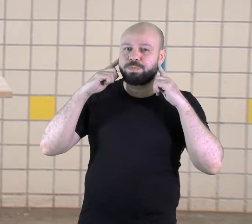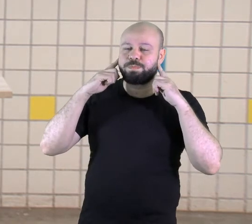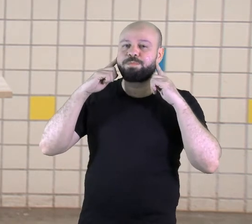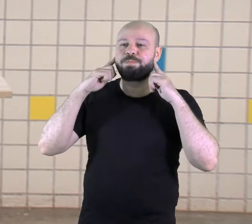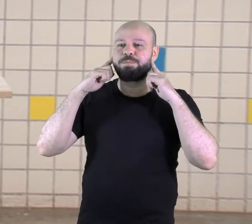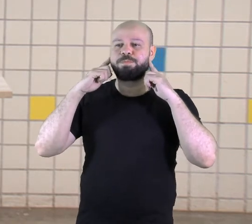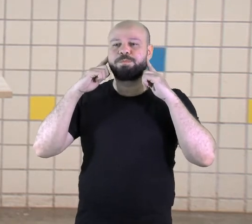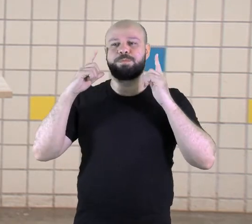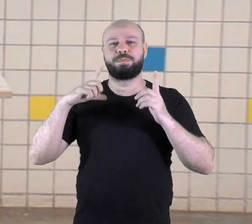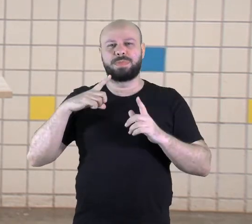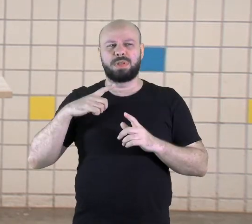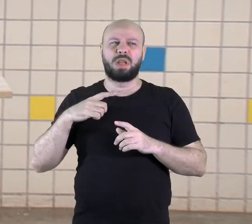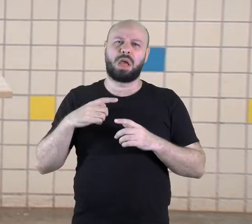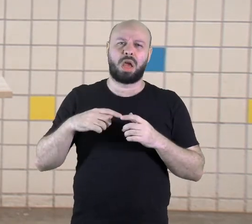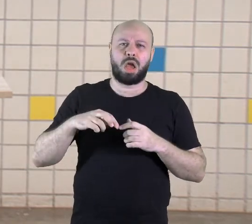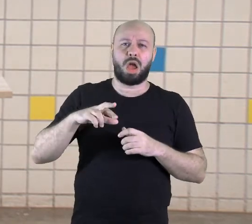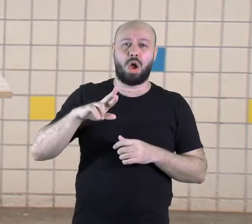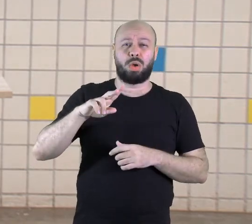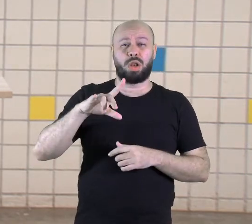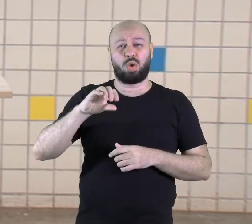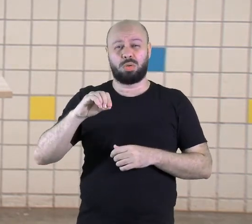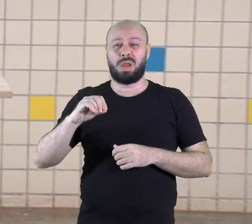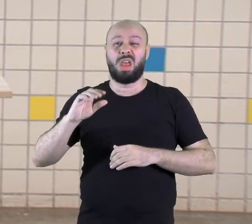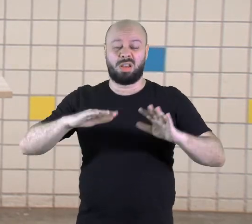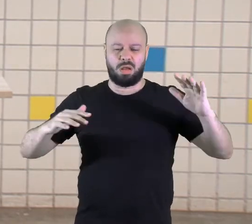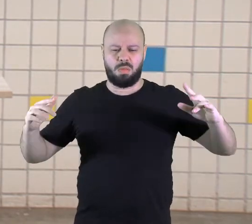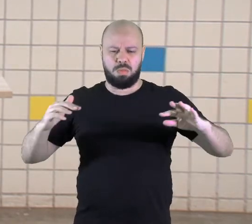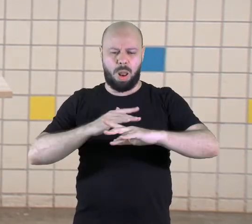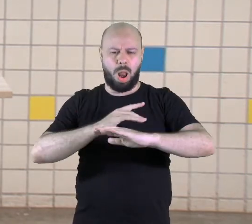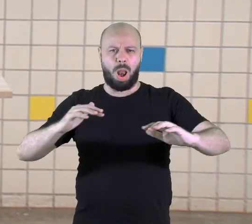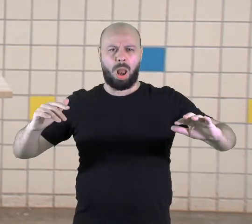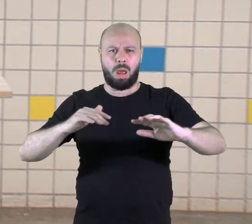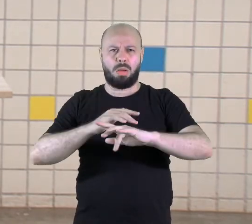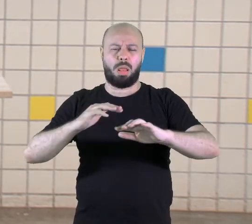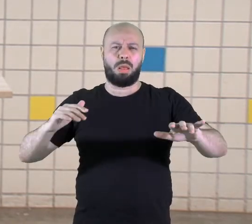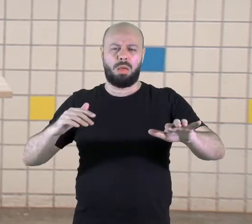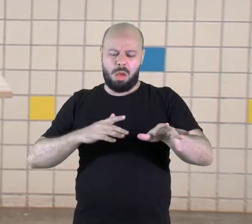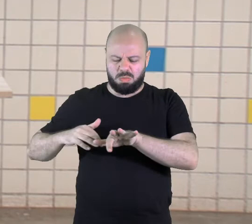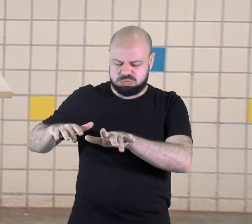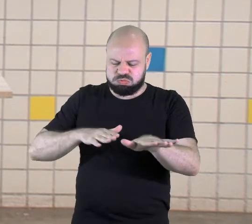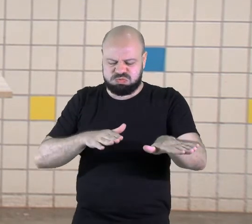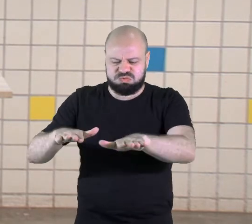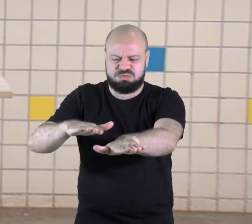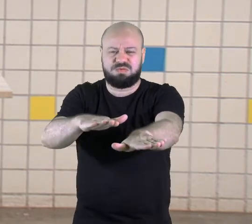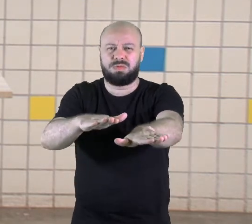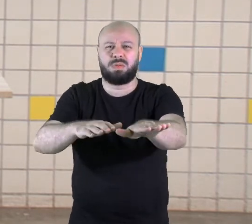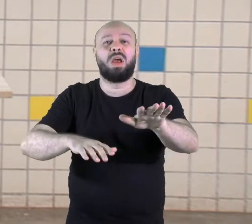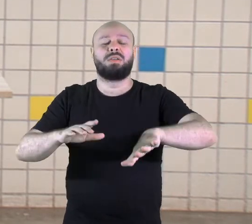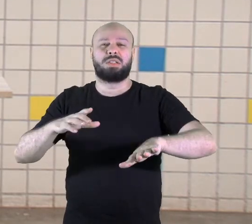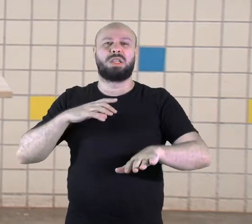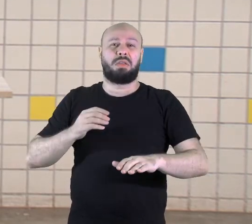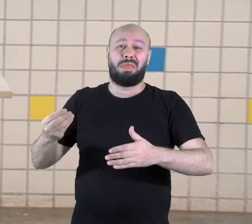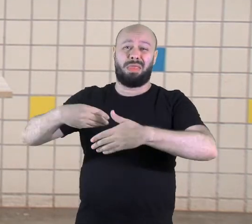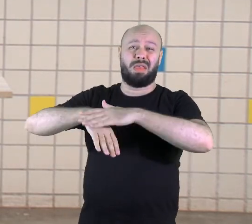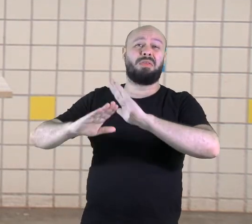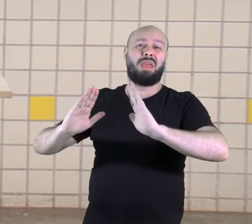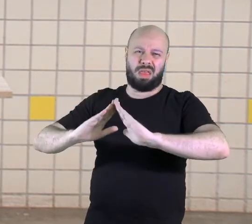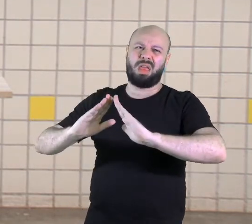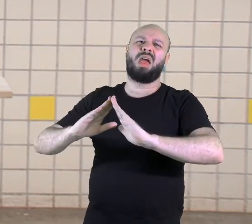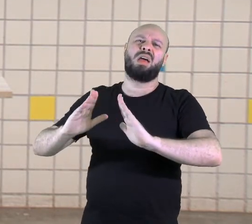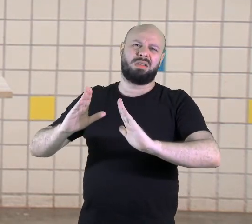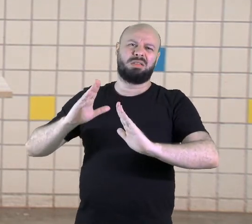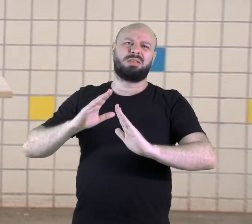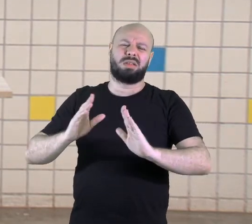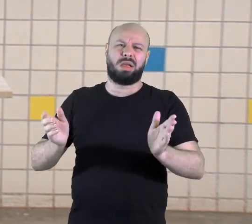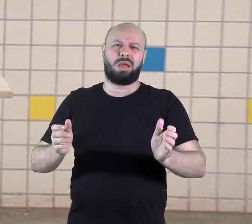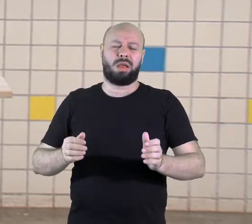Temos os ruídos do trânsito que prejudica a nossa saúde auditiva. Temos os ruídos domésticos que prejudicam a